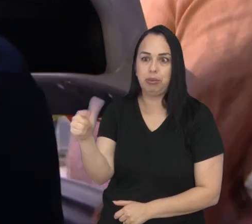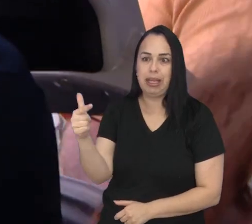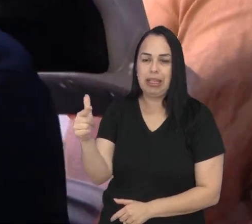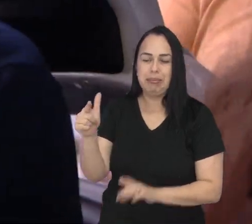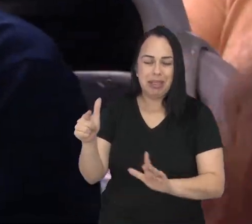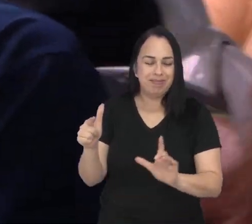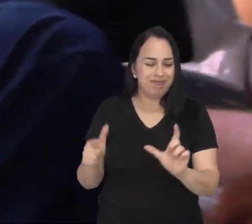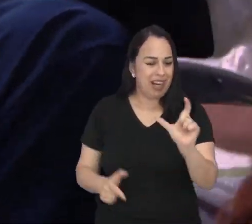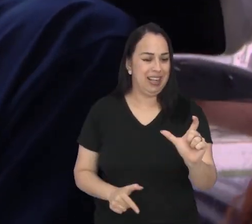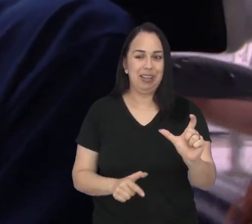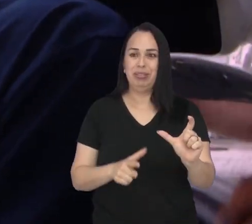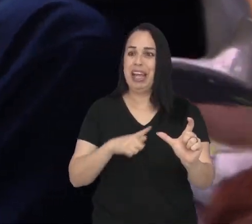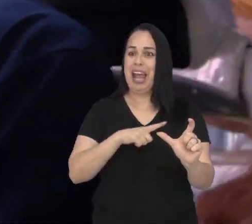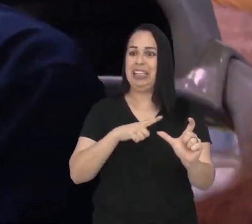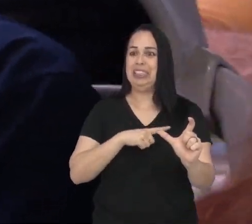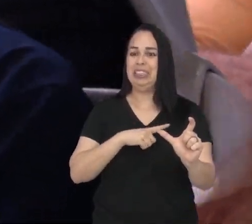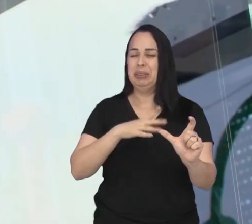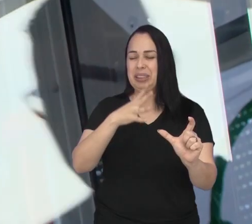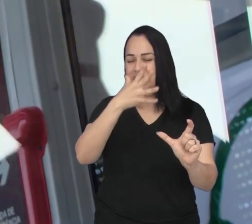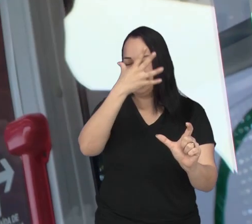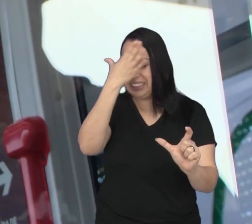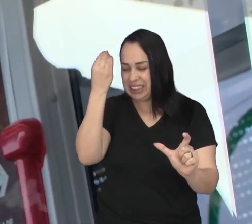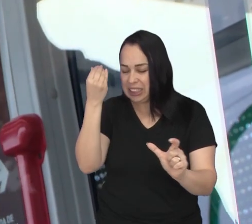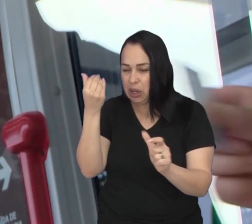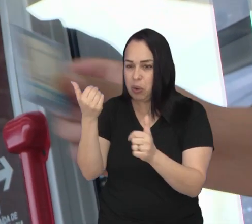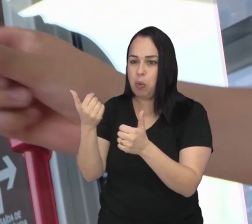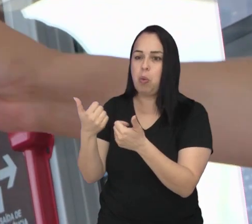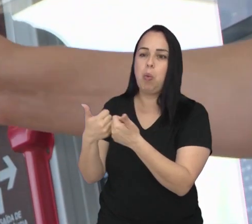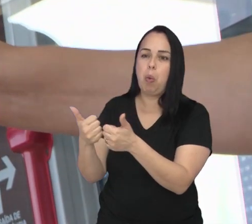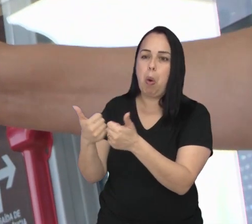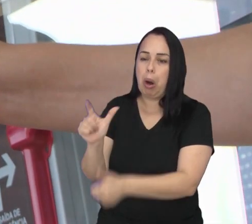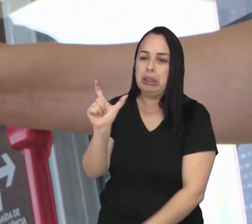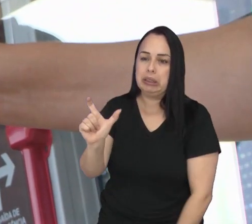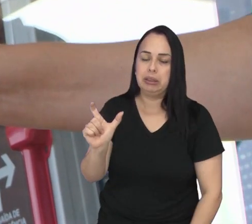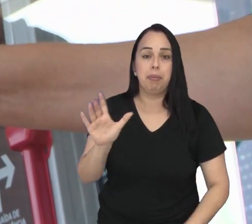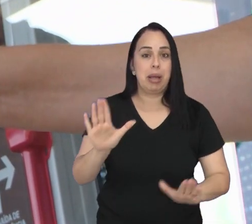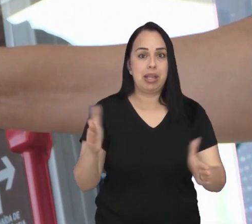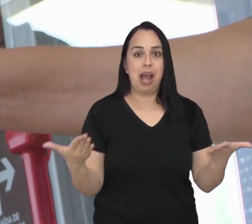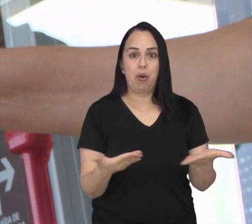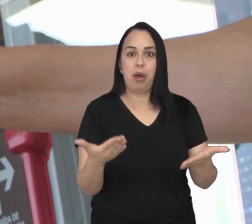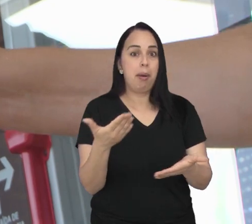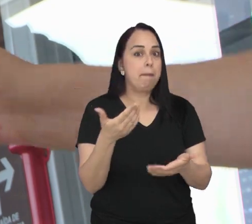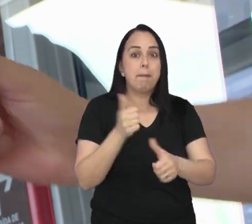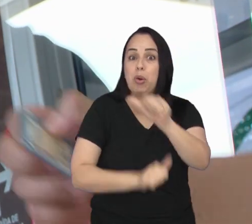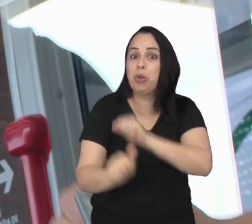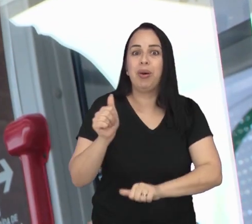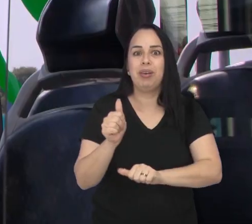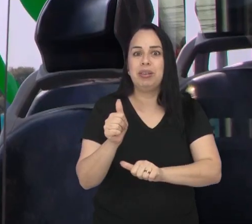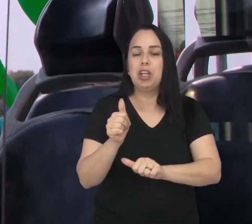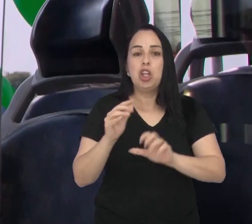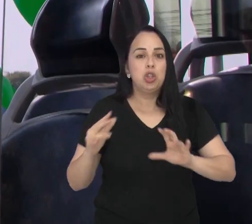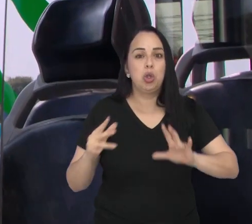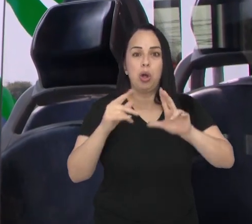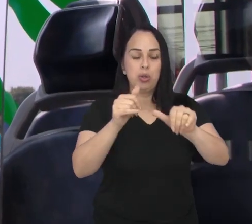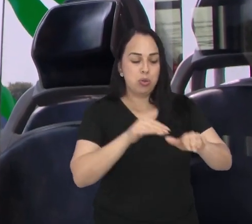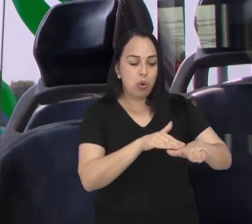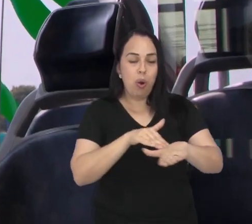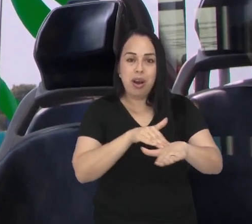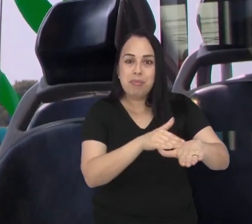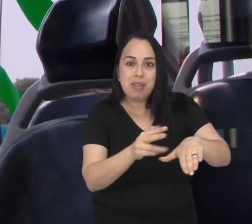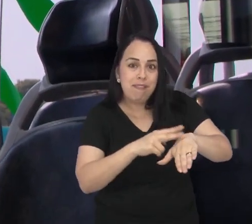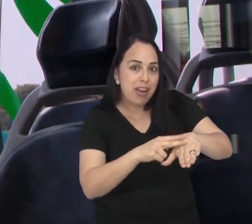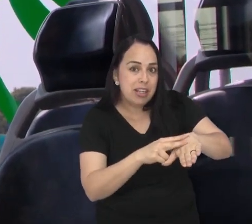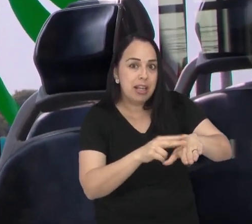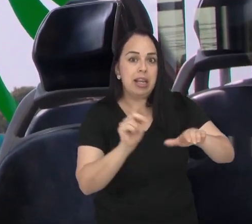só e falo, esqueci a carteira em casa. Mas agora, isso não vai ser problema. Todos os ônibus da linha verde estão aceitando